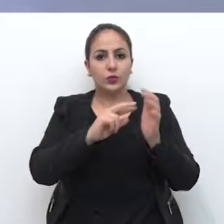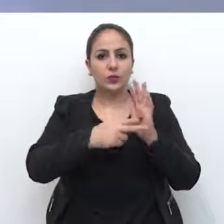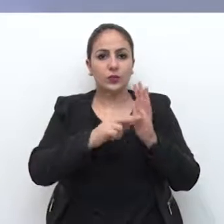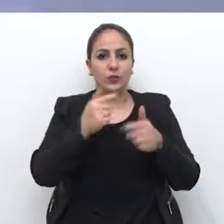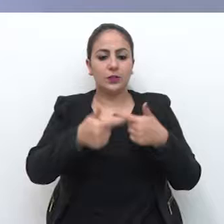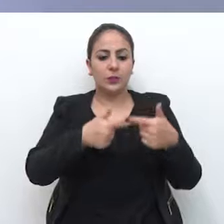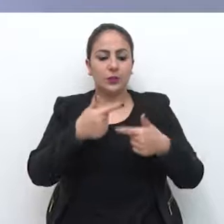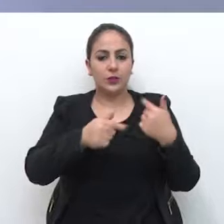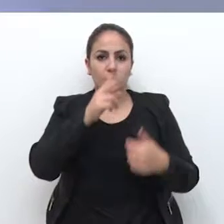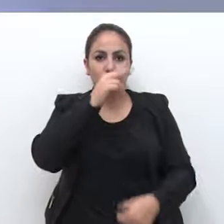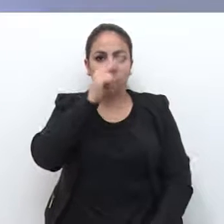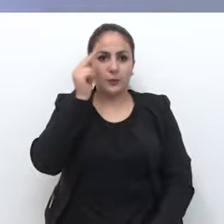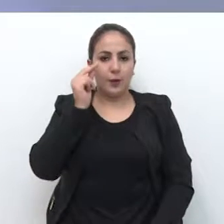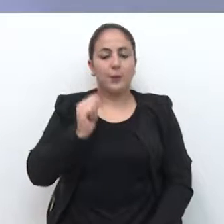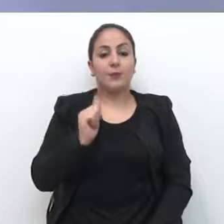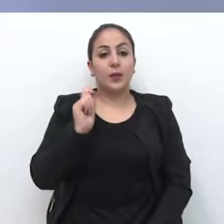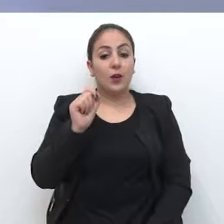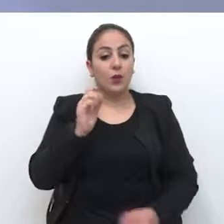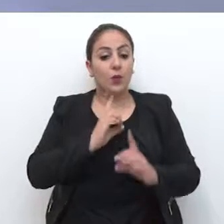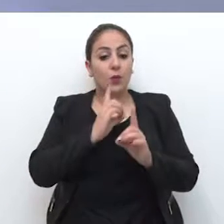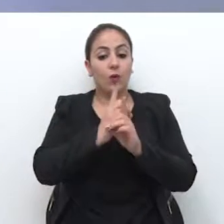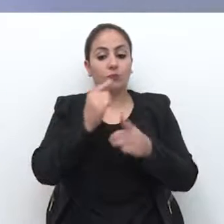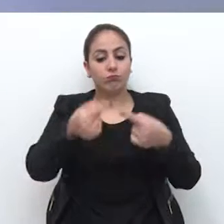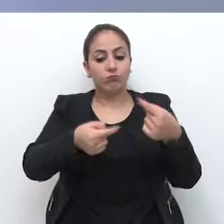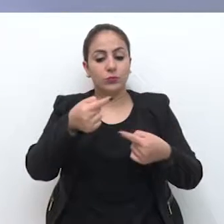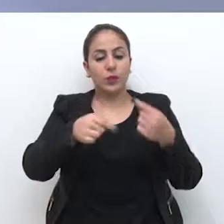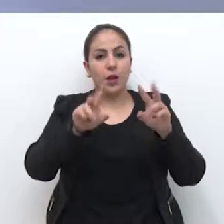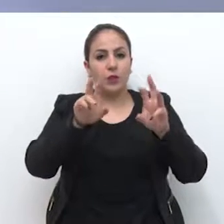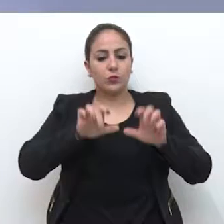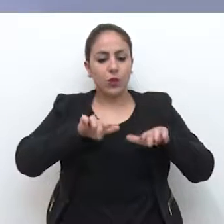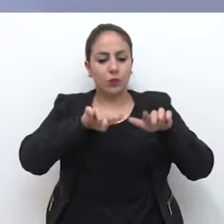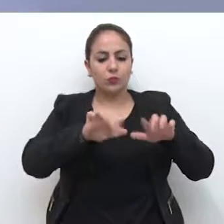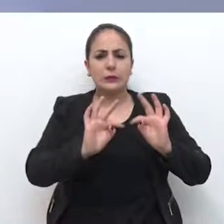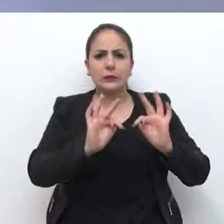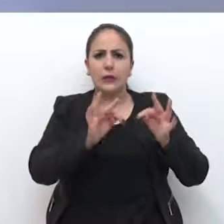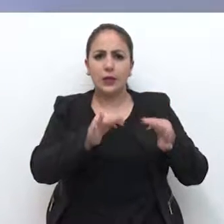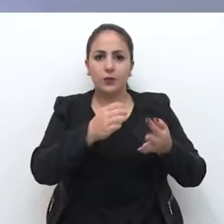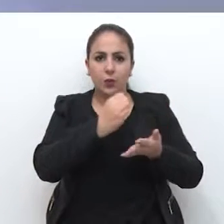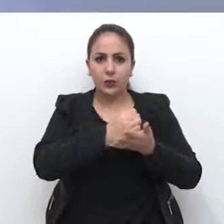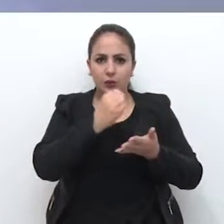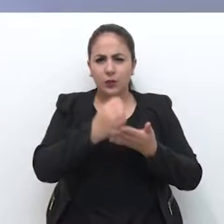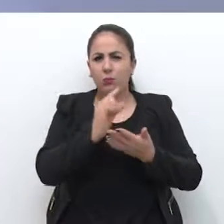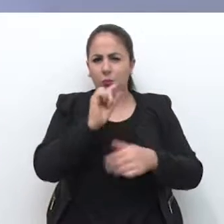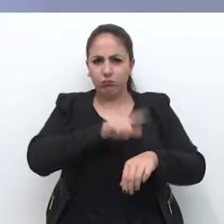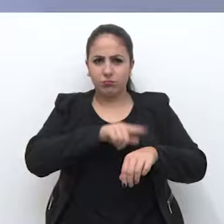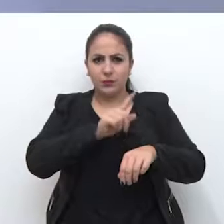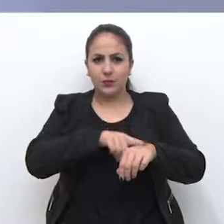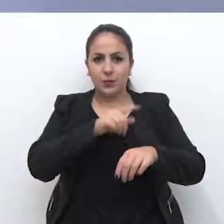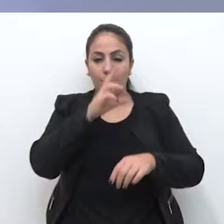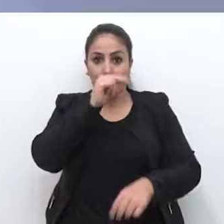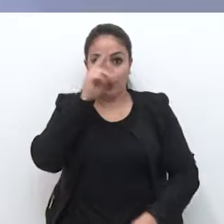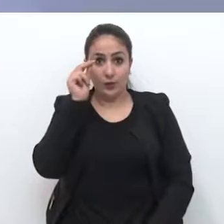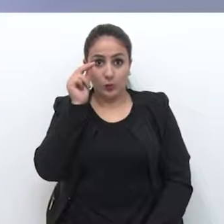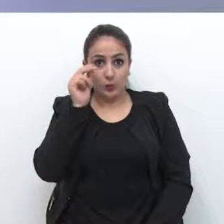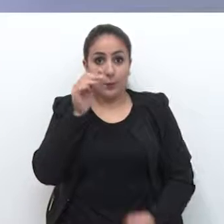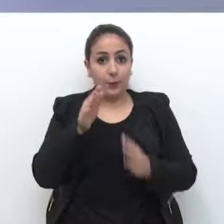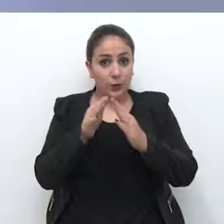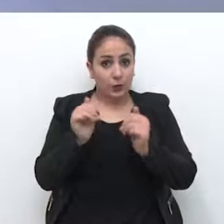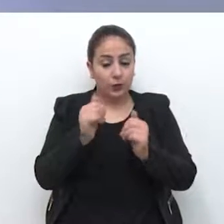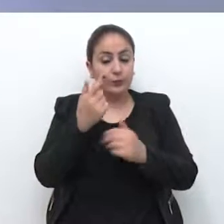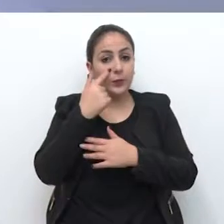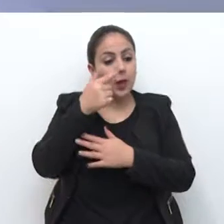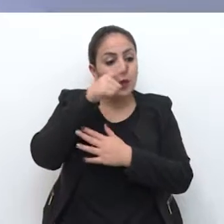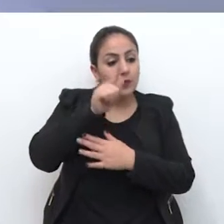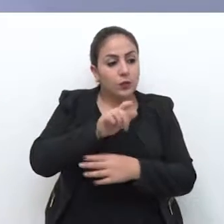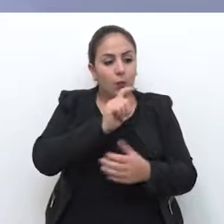Municipais e o Executivo. O encontro foi para discutir um laudo técnico contratado recentemente pela Prefeitura,